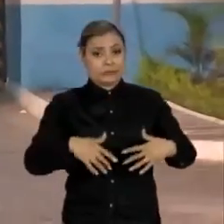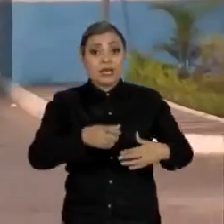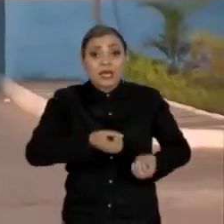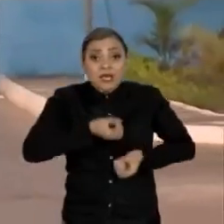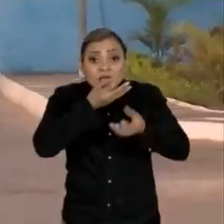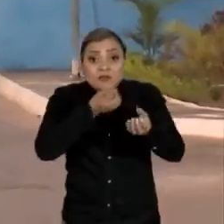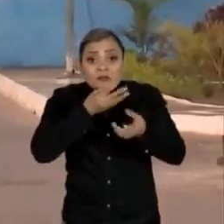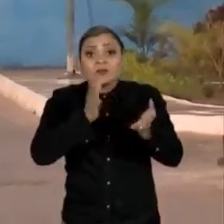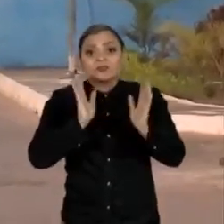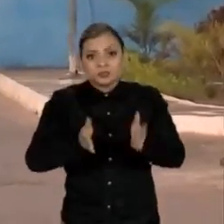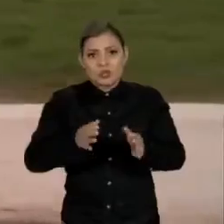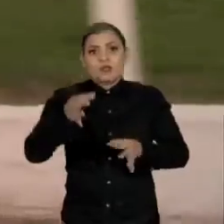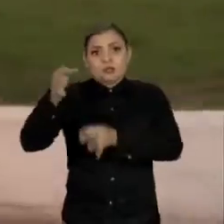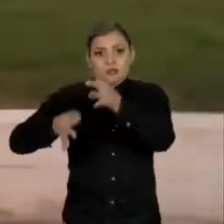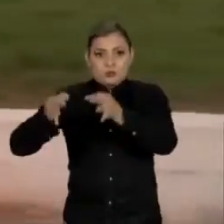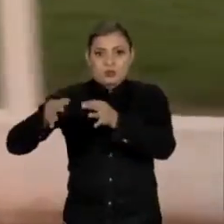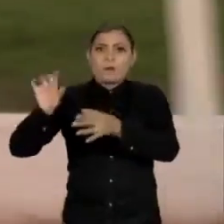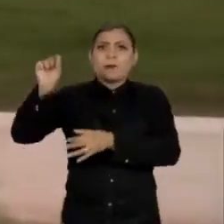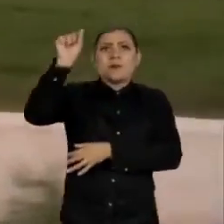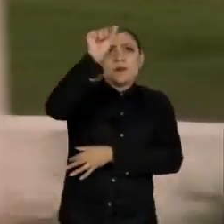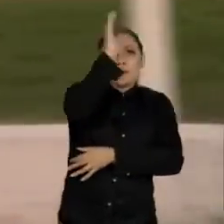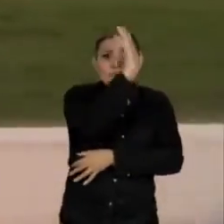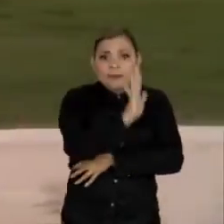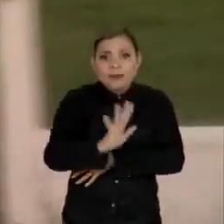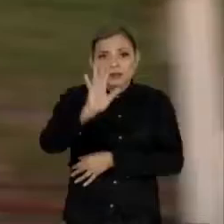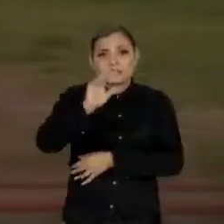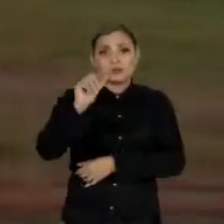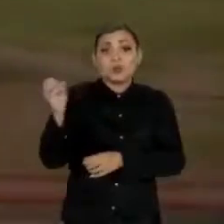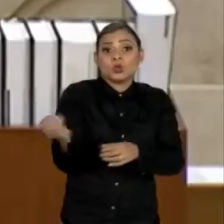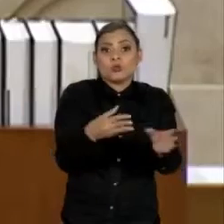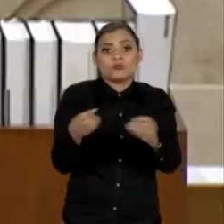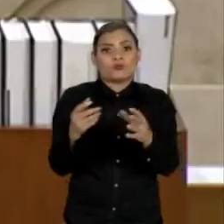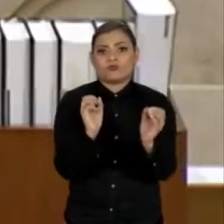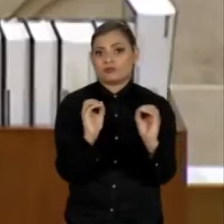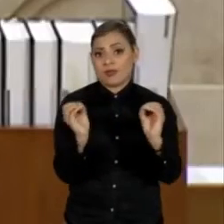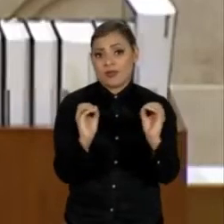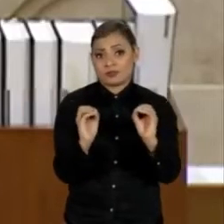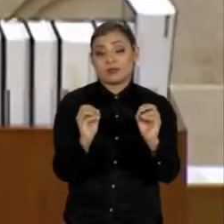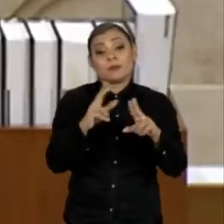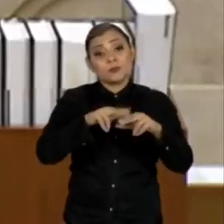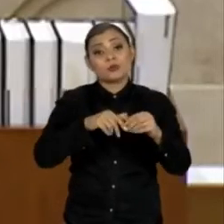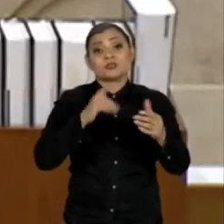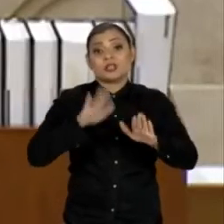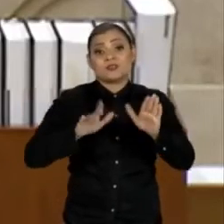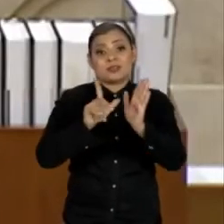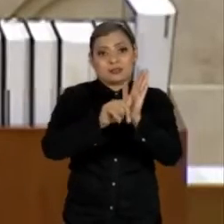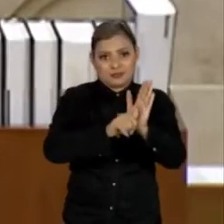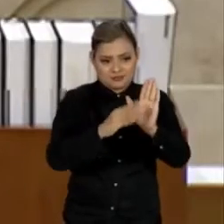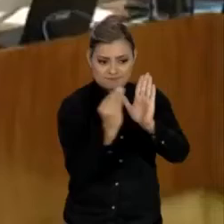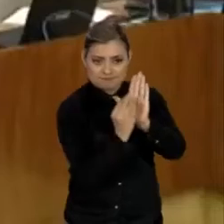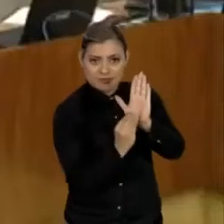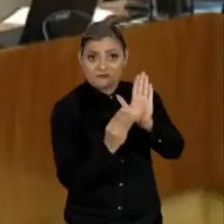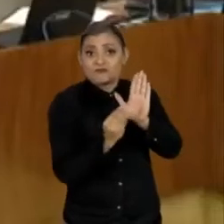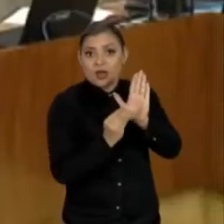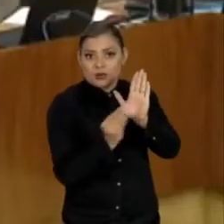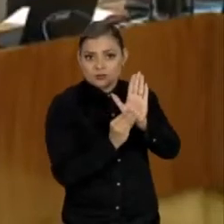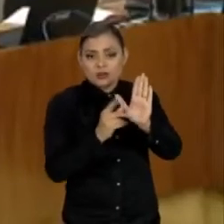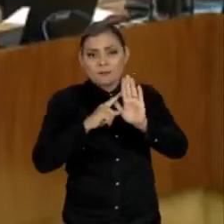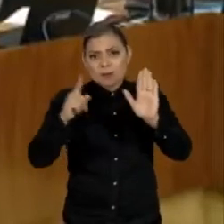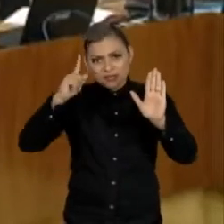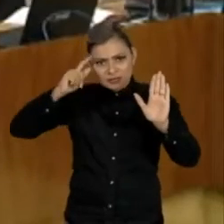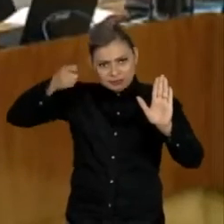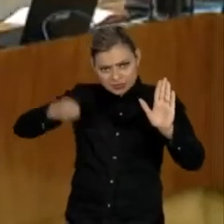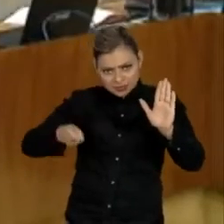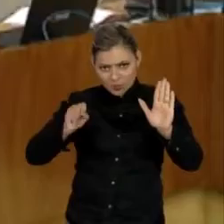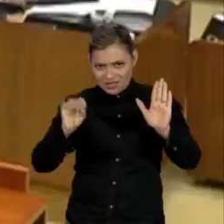repassadas pelos tribunais nem sempre são atualizadas rapidamente. A decisão de ontem, do STF, não terá